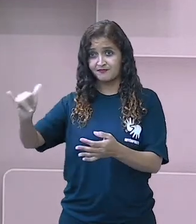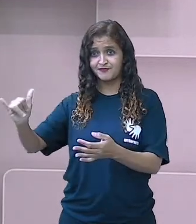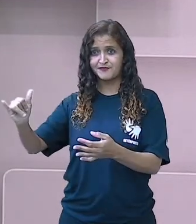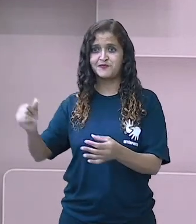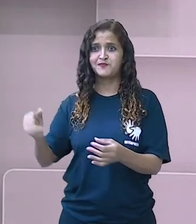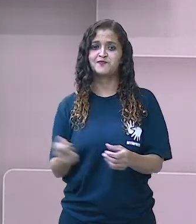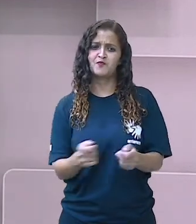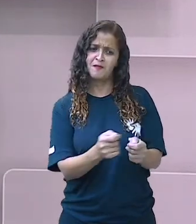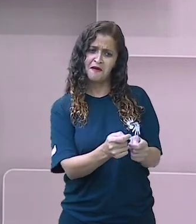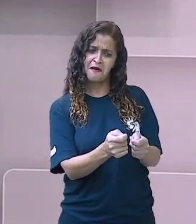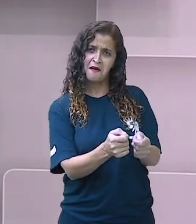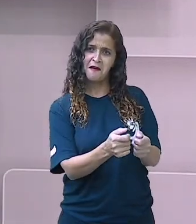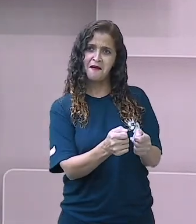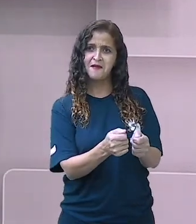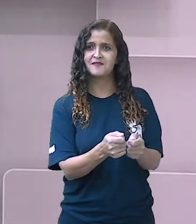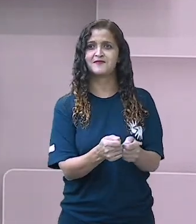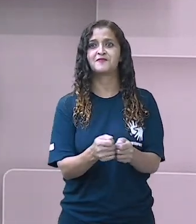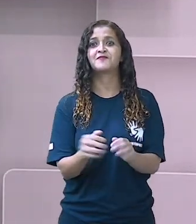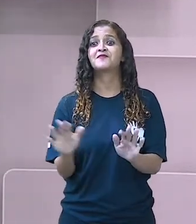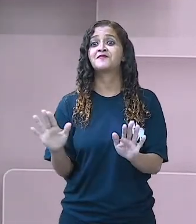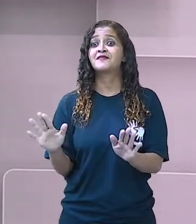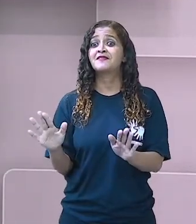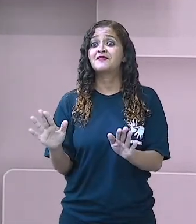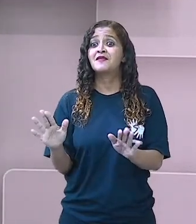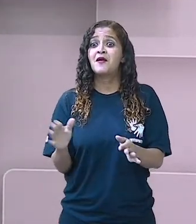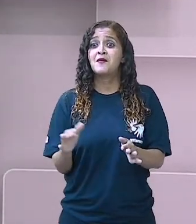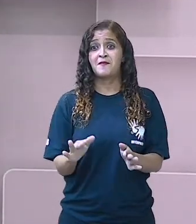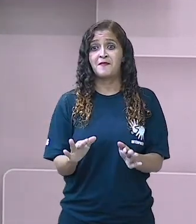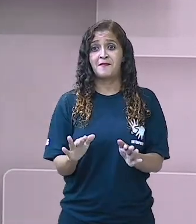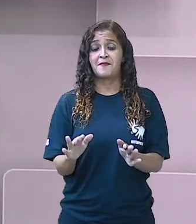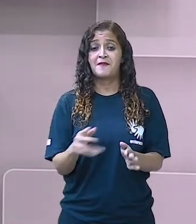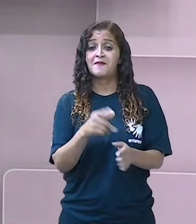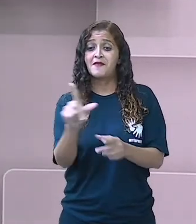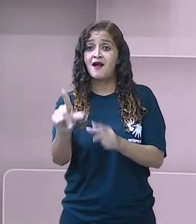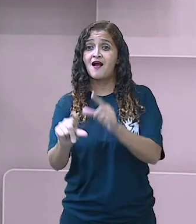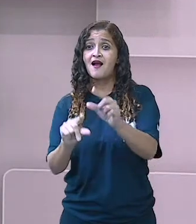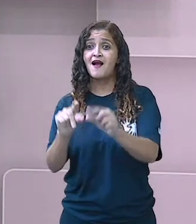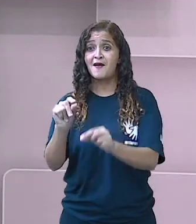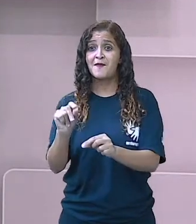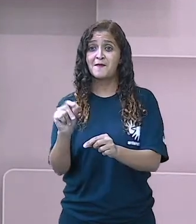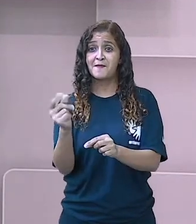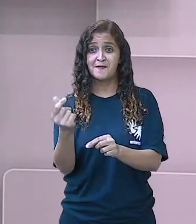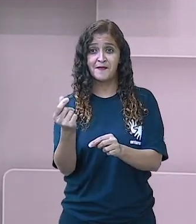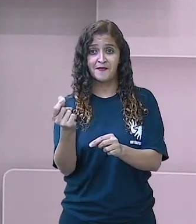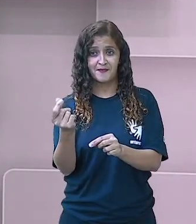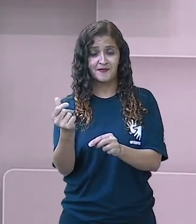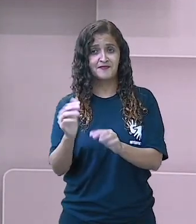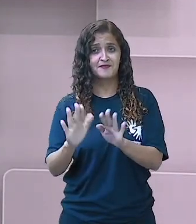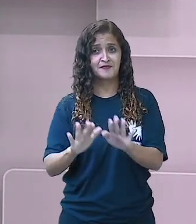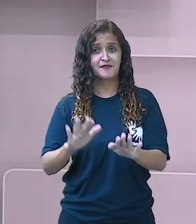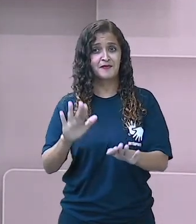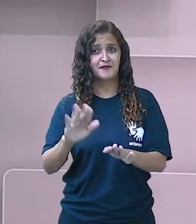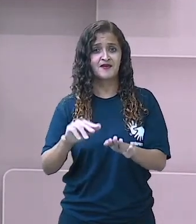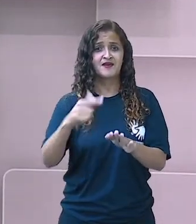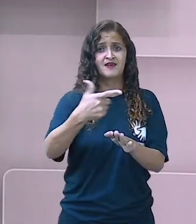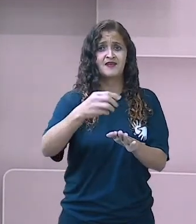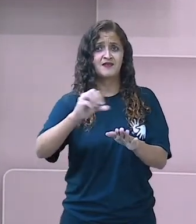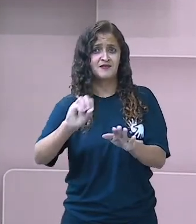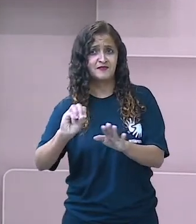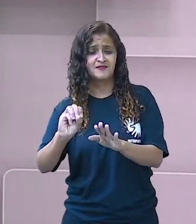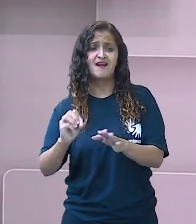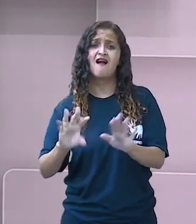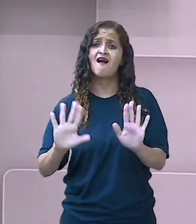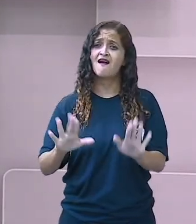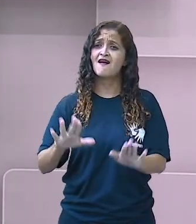videogame. Aí o Matheus vai falar, eu dou R$10. O João, dou R$20. Matheus, dou R